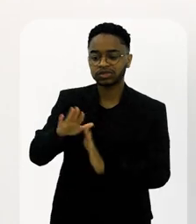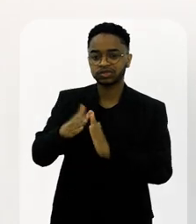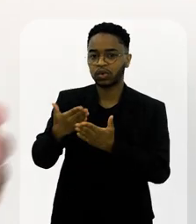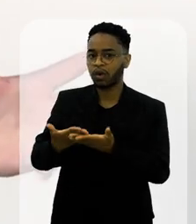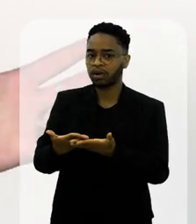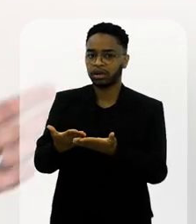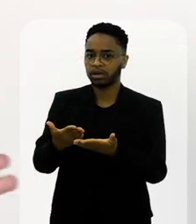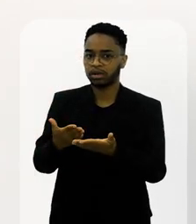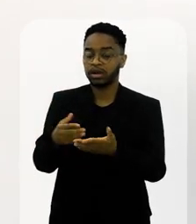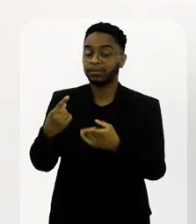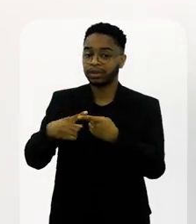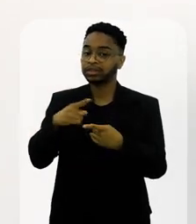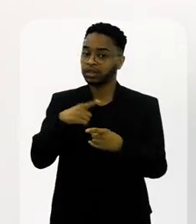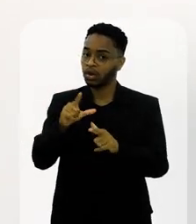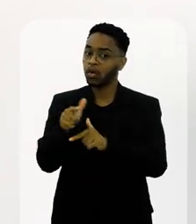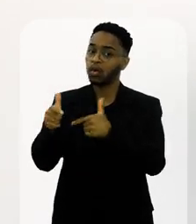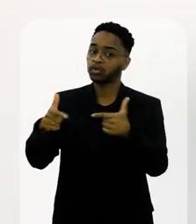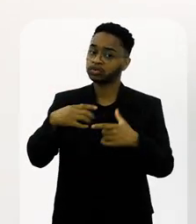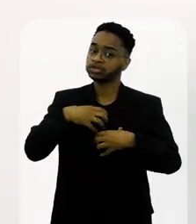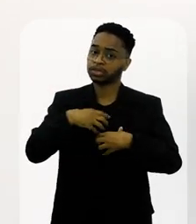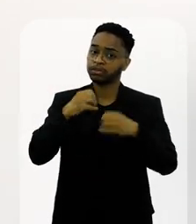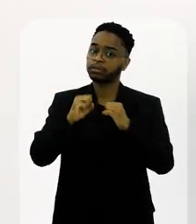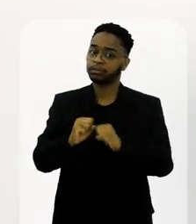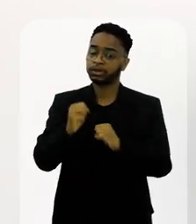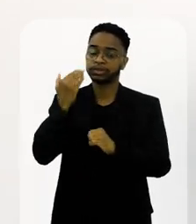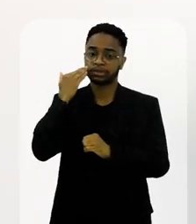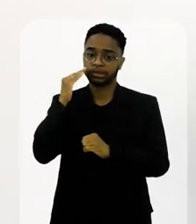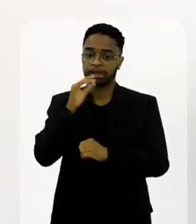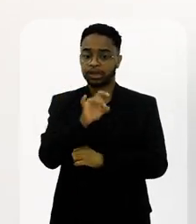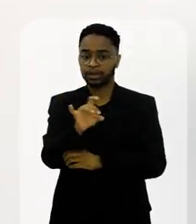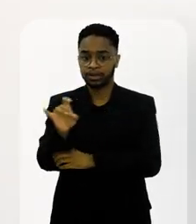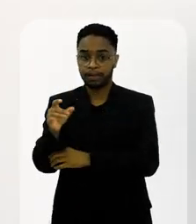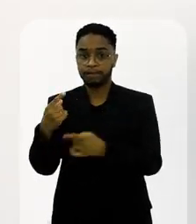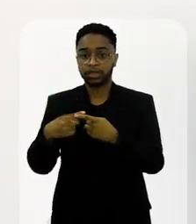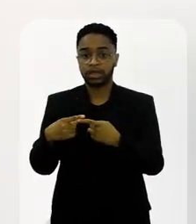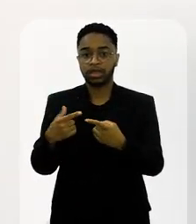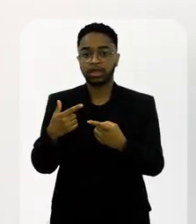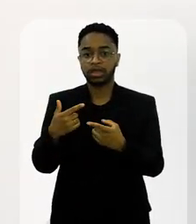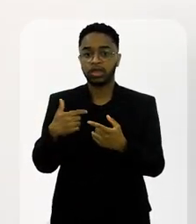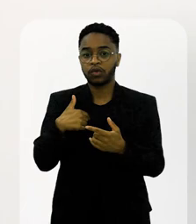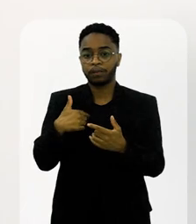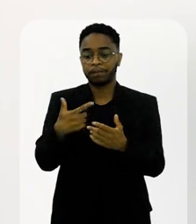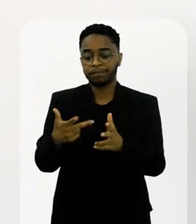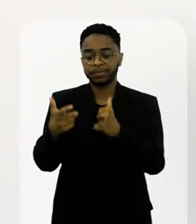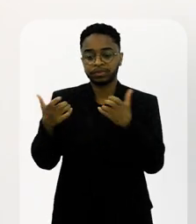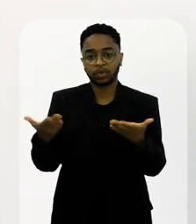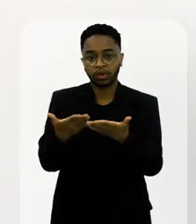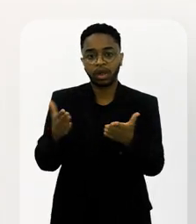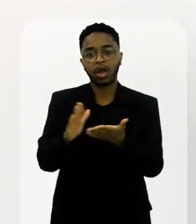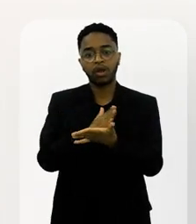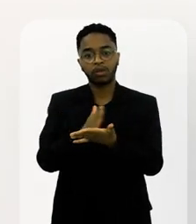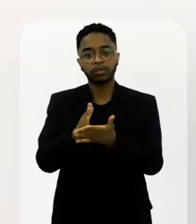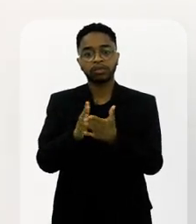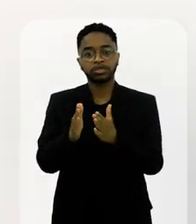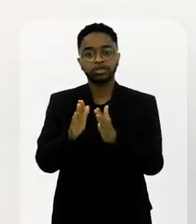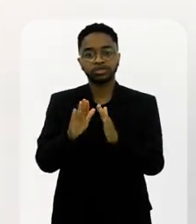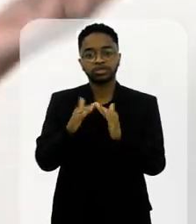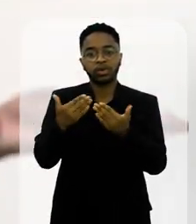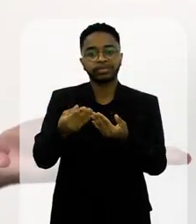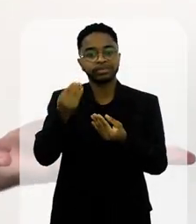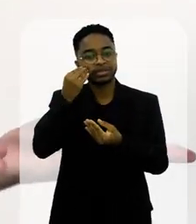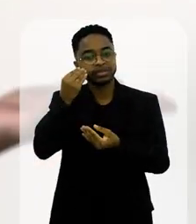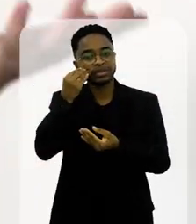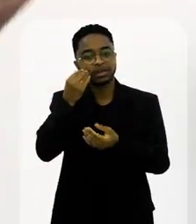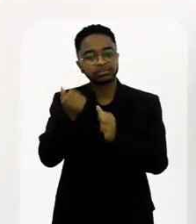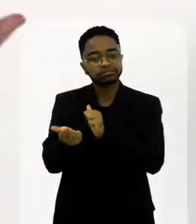Existem muitos outros formatos. Então, eu acho que a gente tem que estar o tempo inteiro buscando. Hoje, eu vejo muitas escolas de samba tentando se adequar ao que o júri